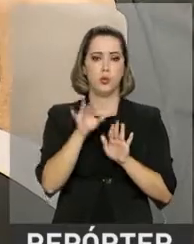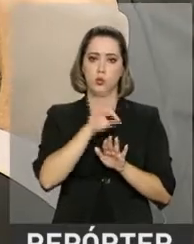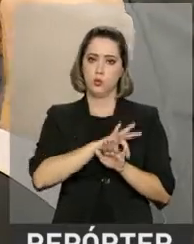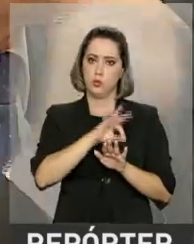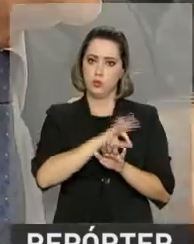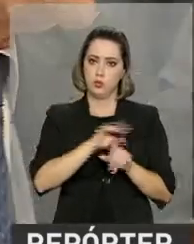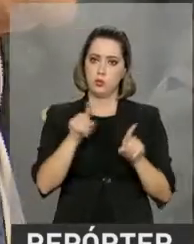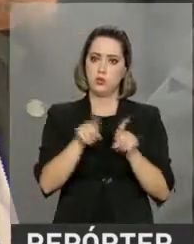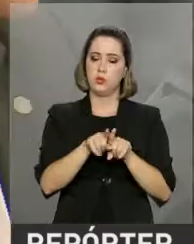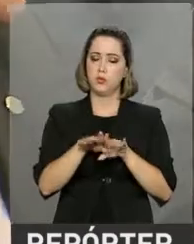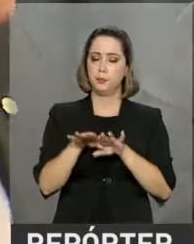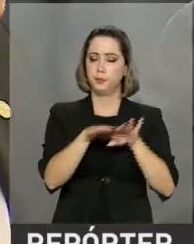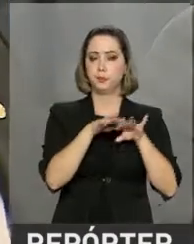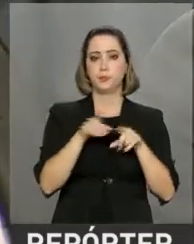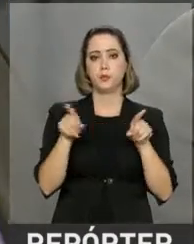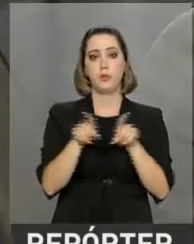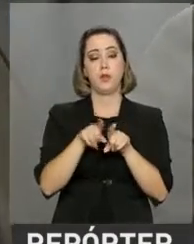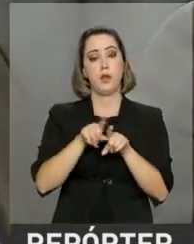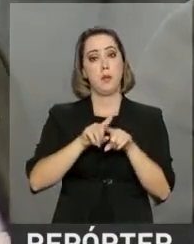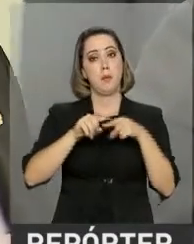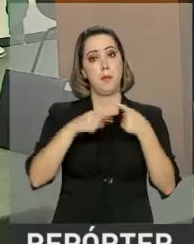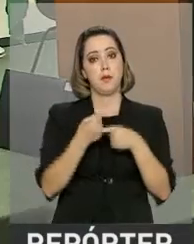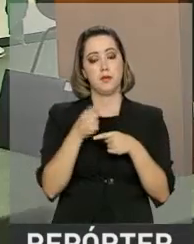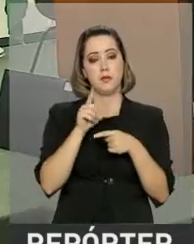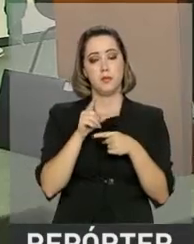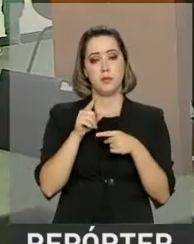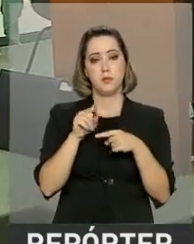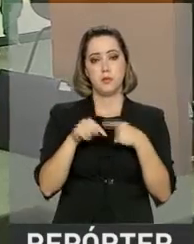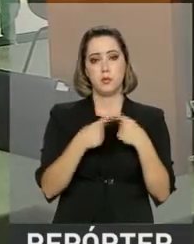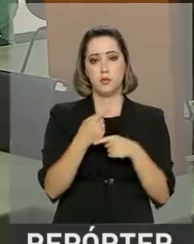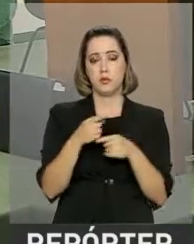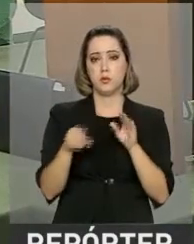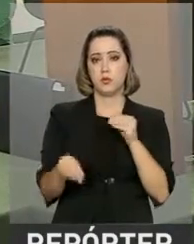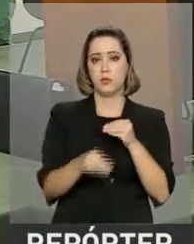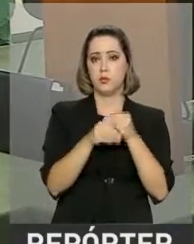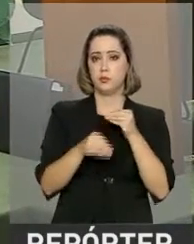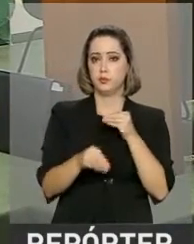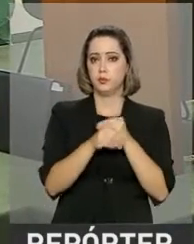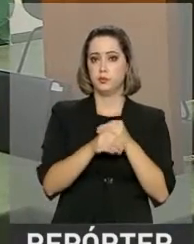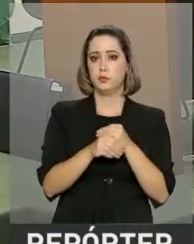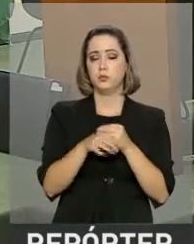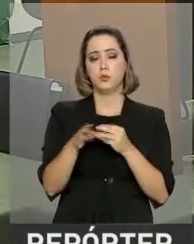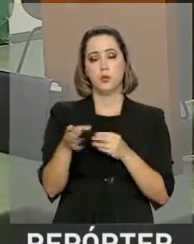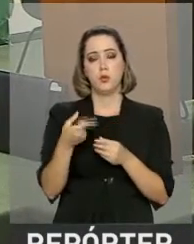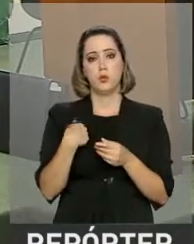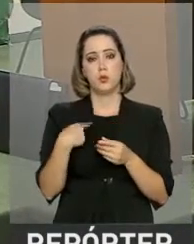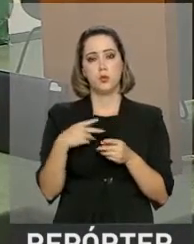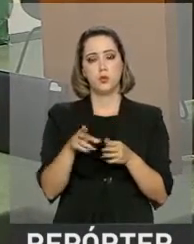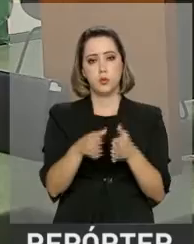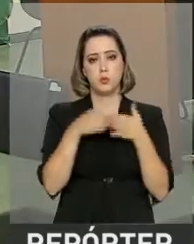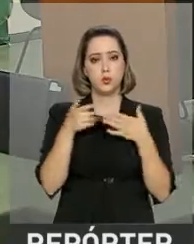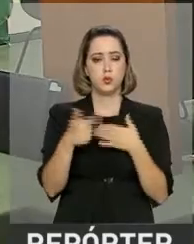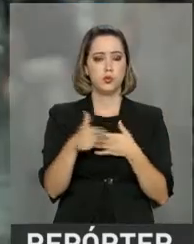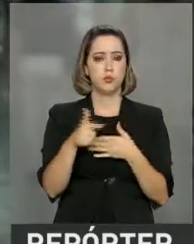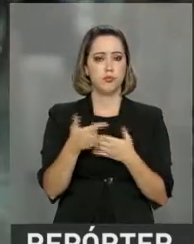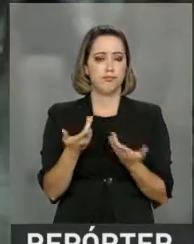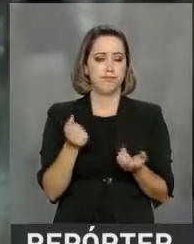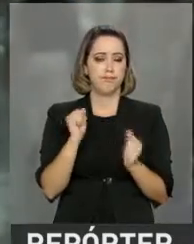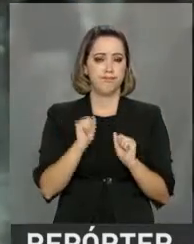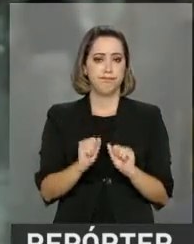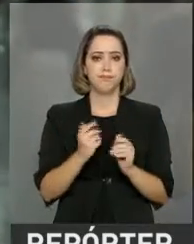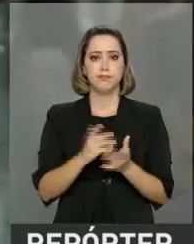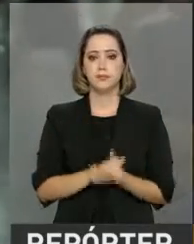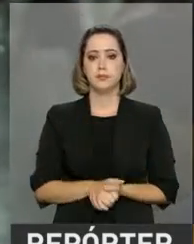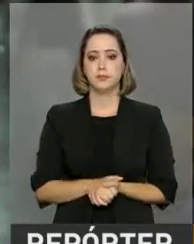Já para os trabalhadores que ingressarem no serviço público depois da emenda, os benefícios não terão validade. Vai